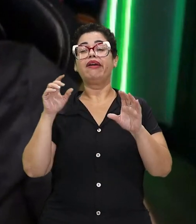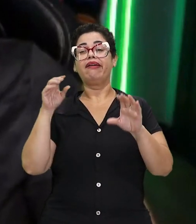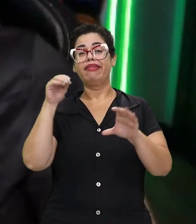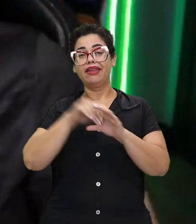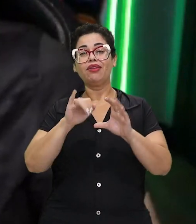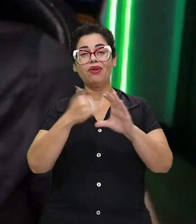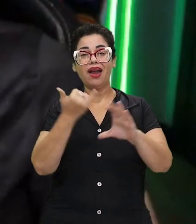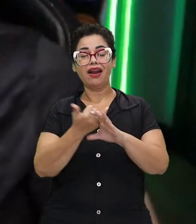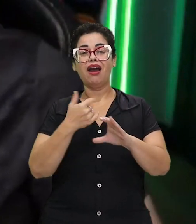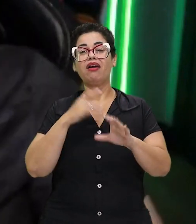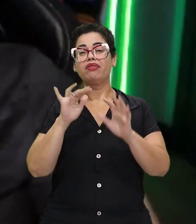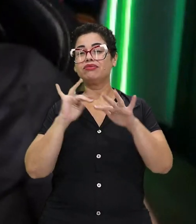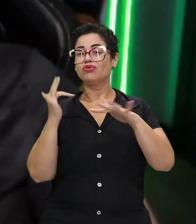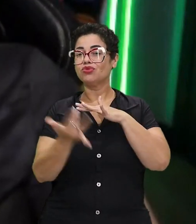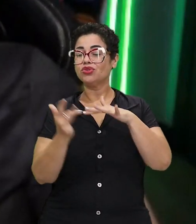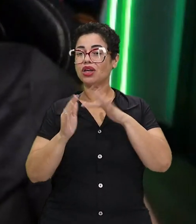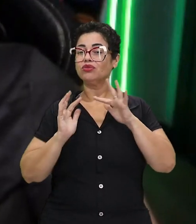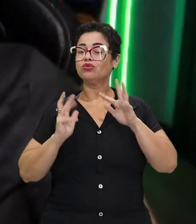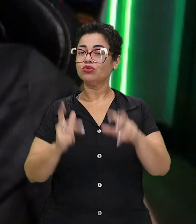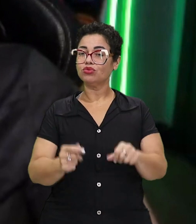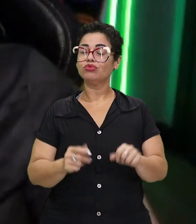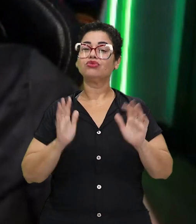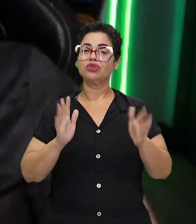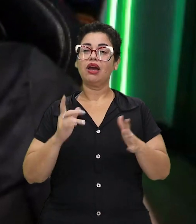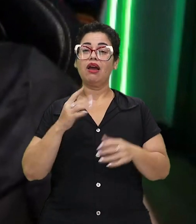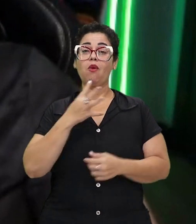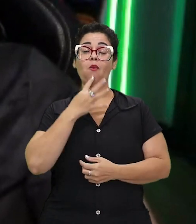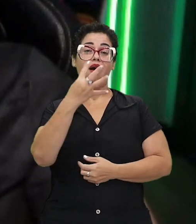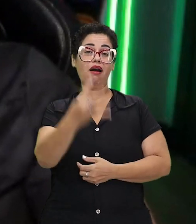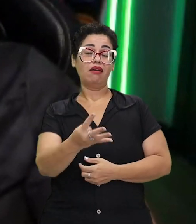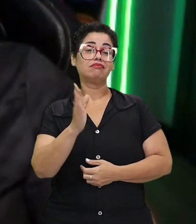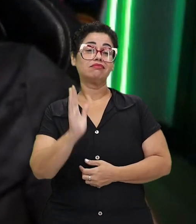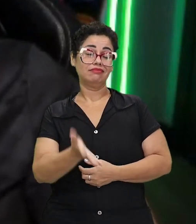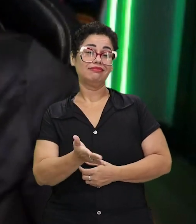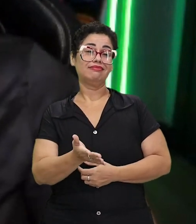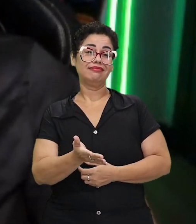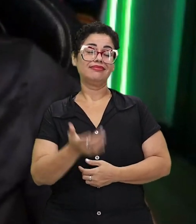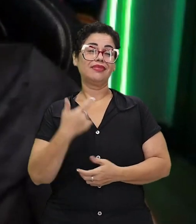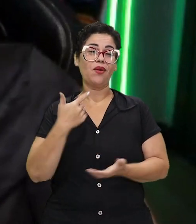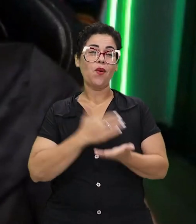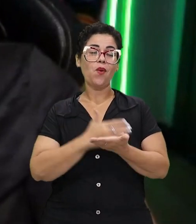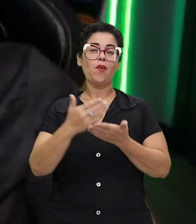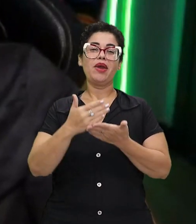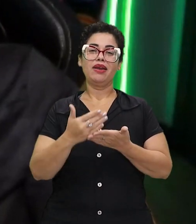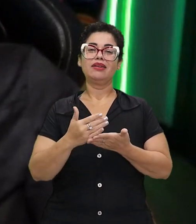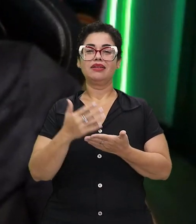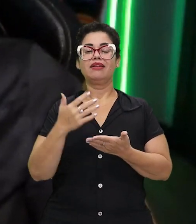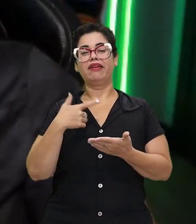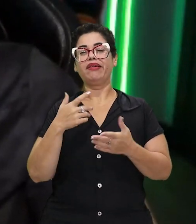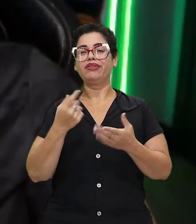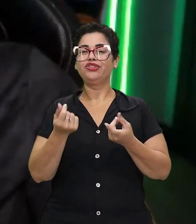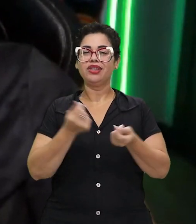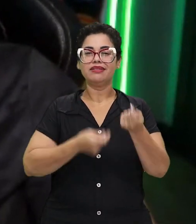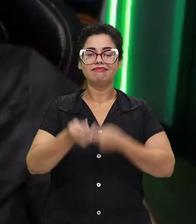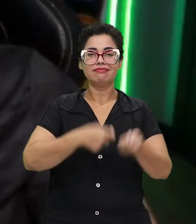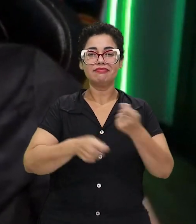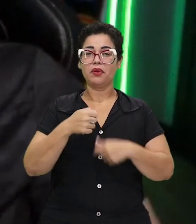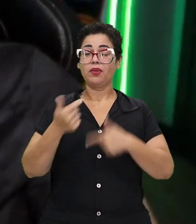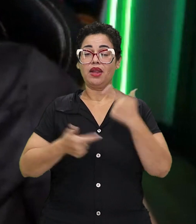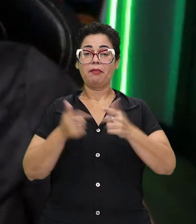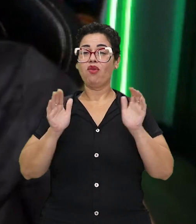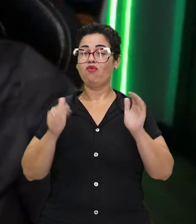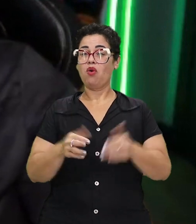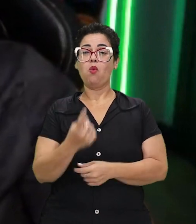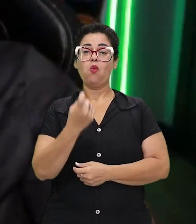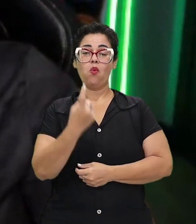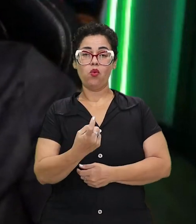meus canais, das minhas redes sociais, faz já quatro anos, desde quando eu comecei a monetizar. Então,